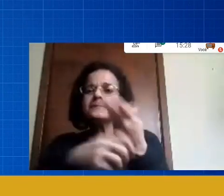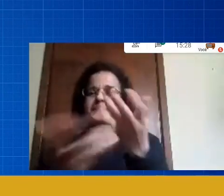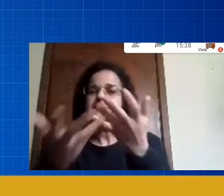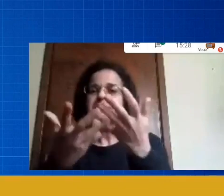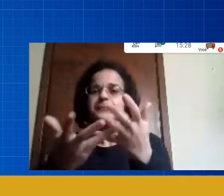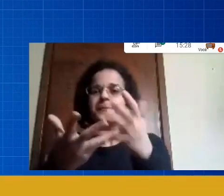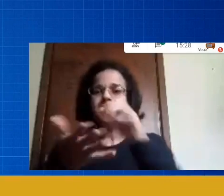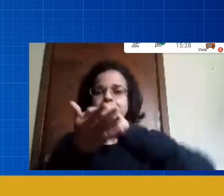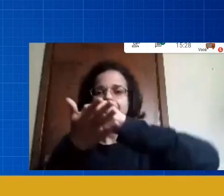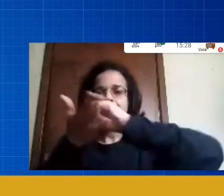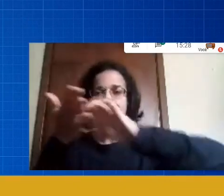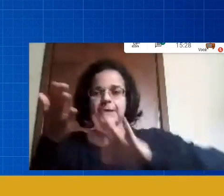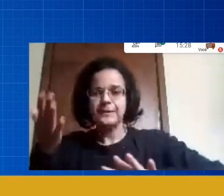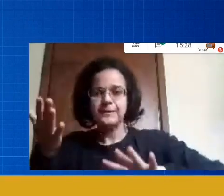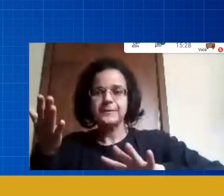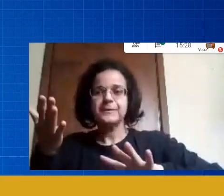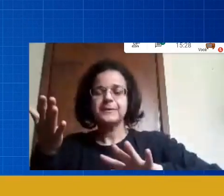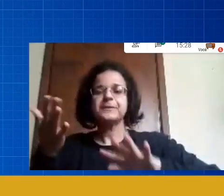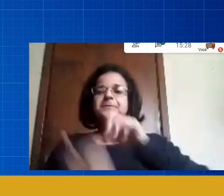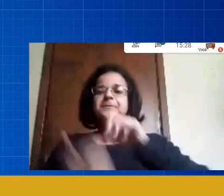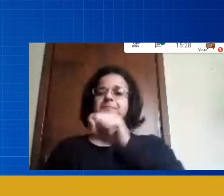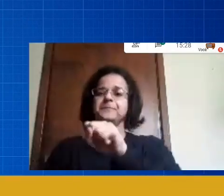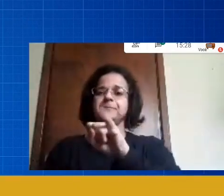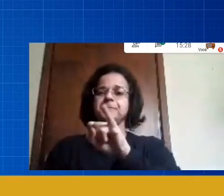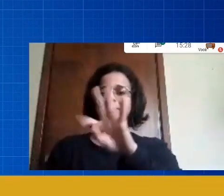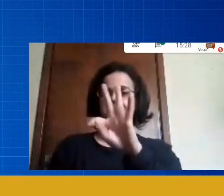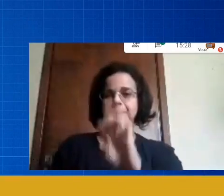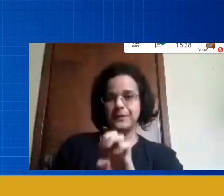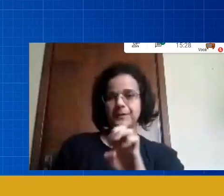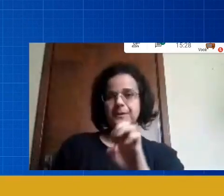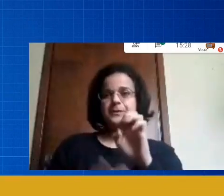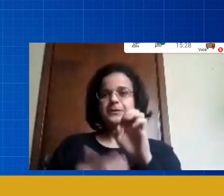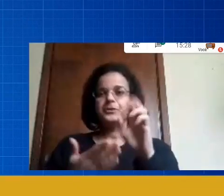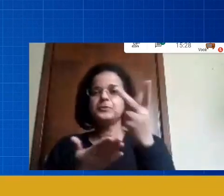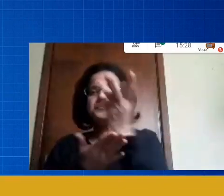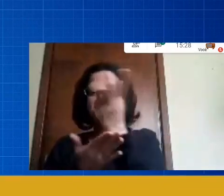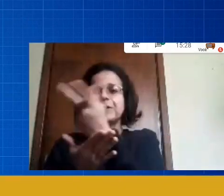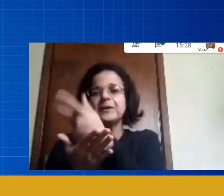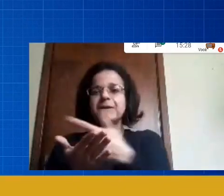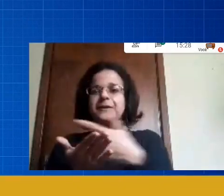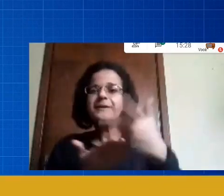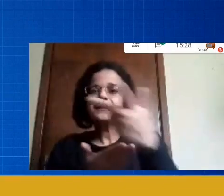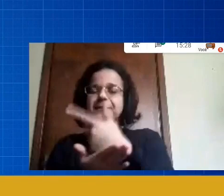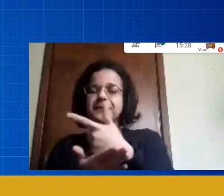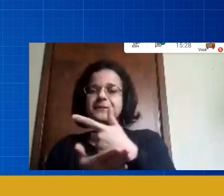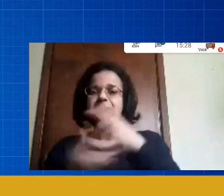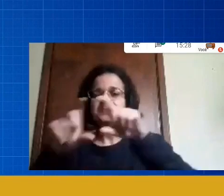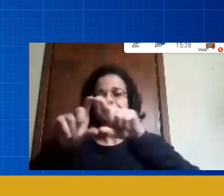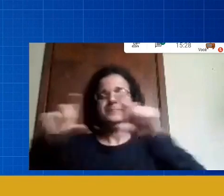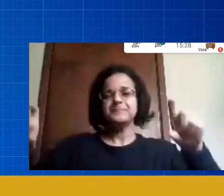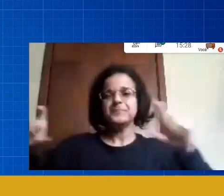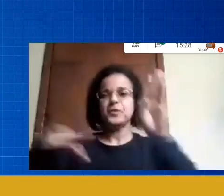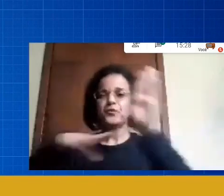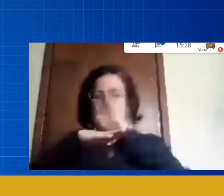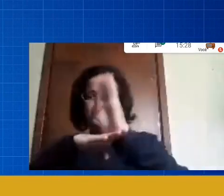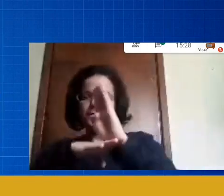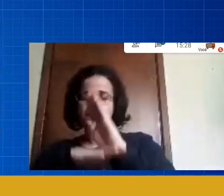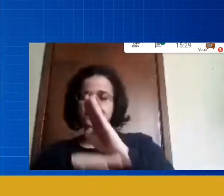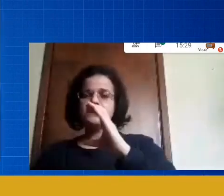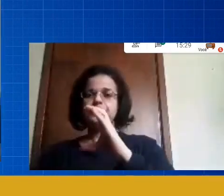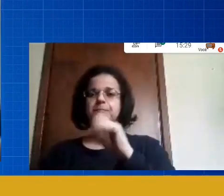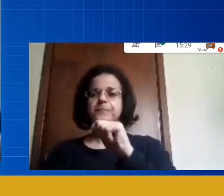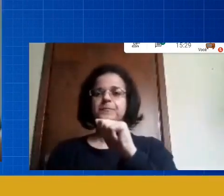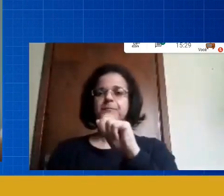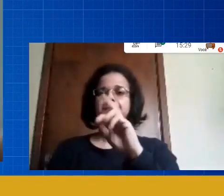por sites por desenhos por charges por filmes por